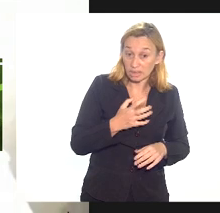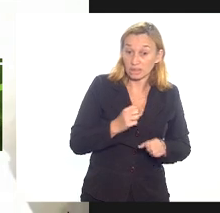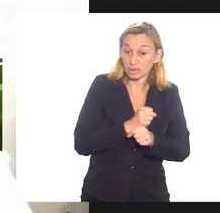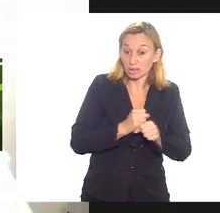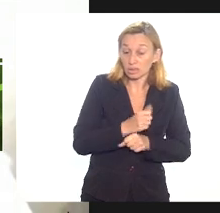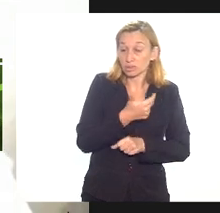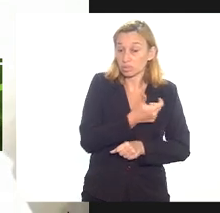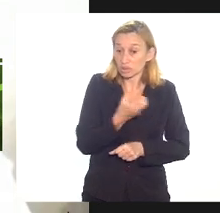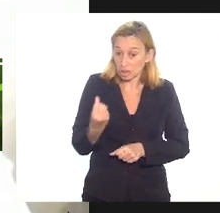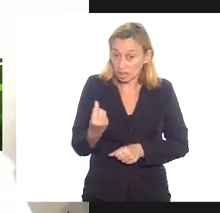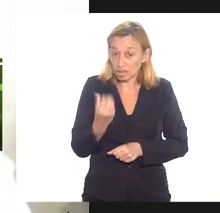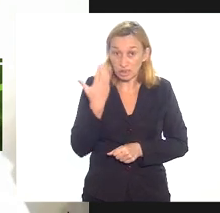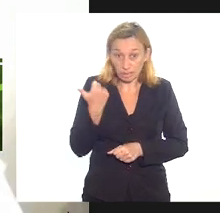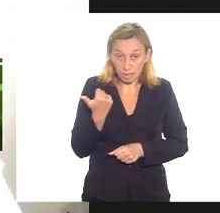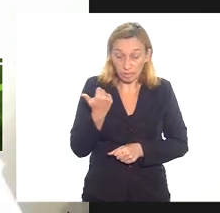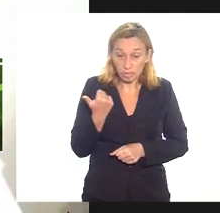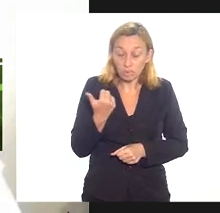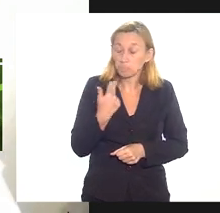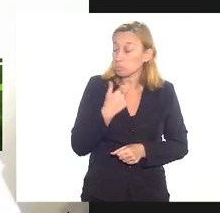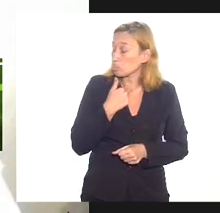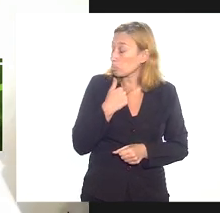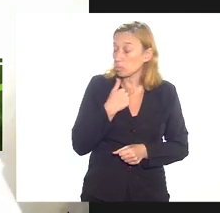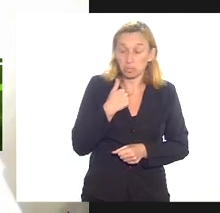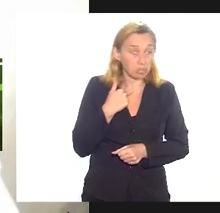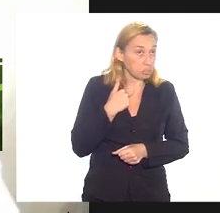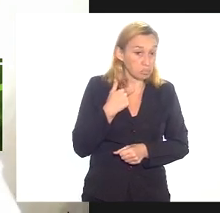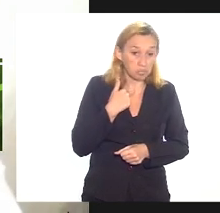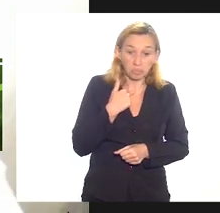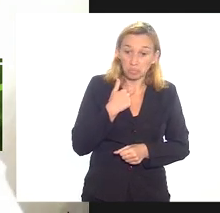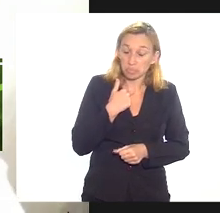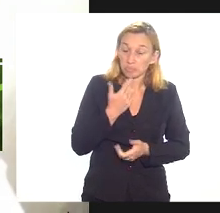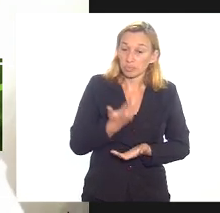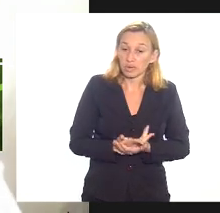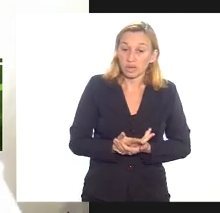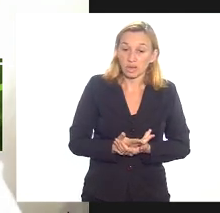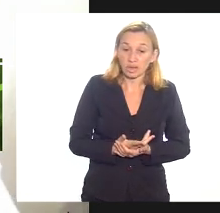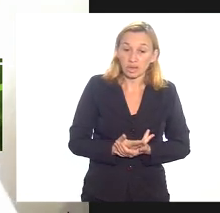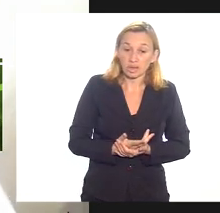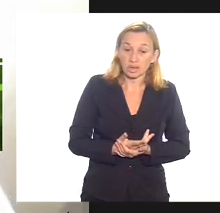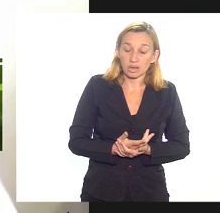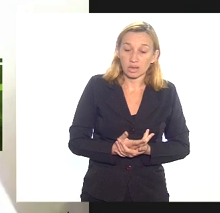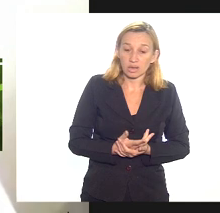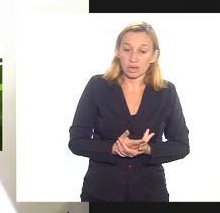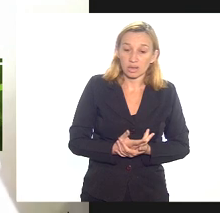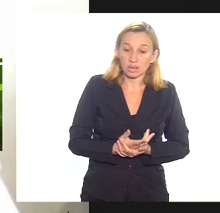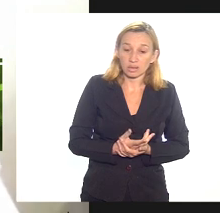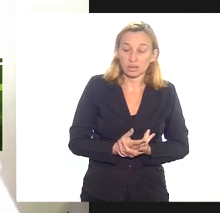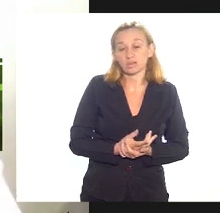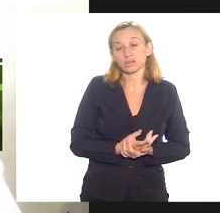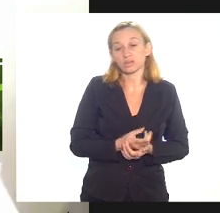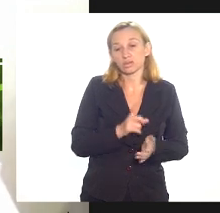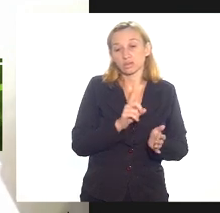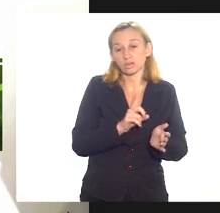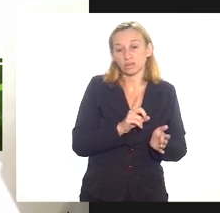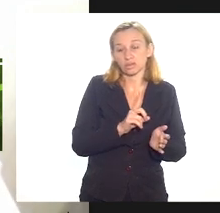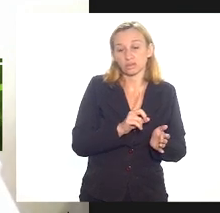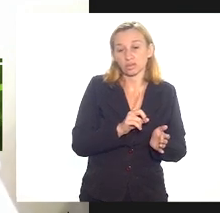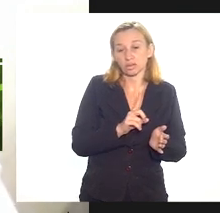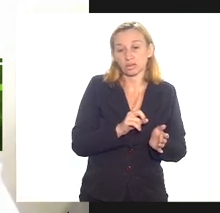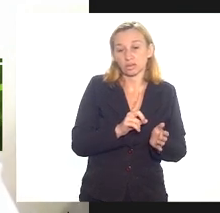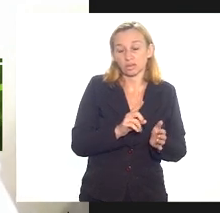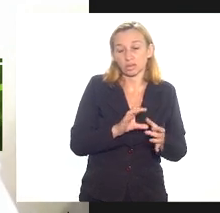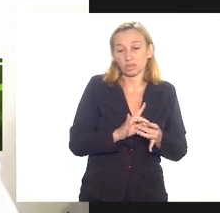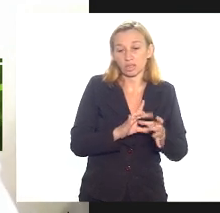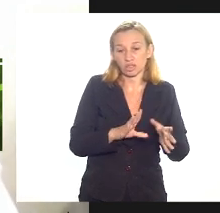2016 não podemos relativizar a situação de miserabilidade e pobreza da